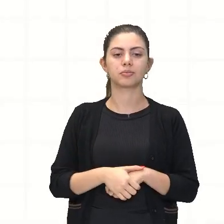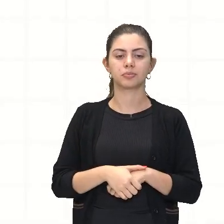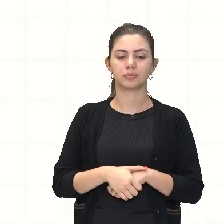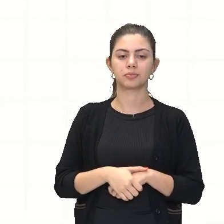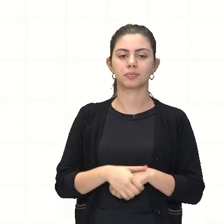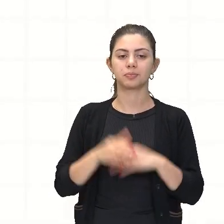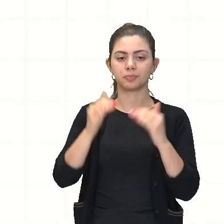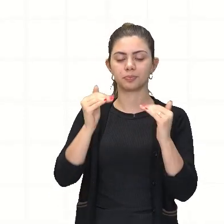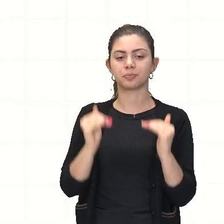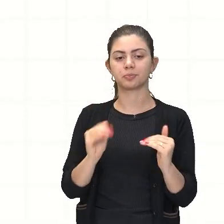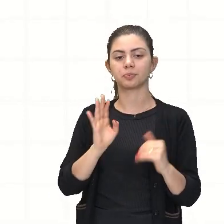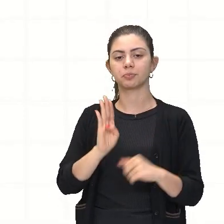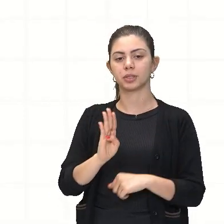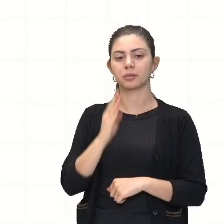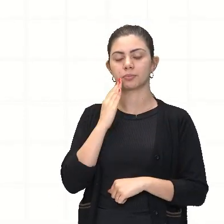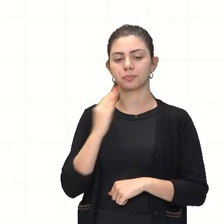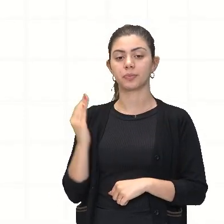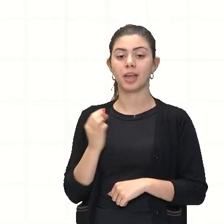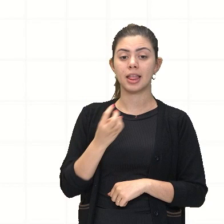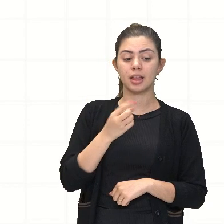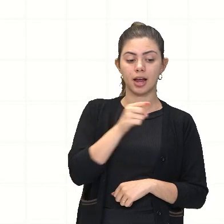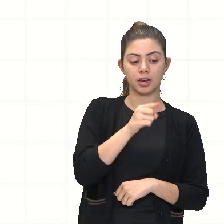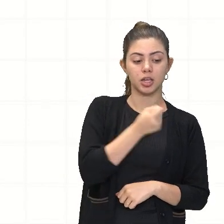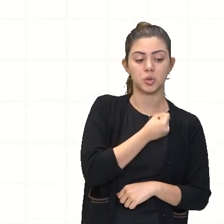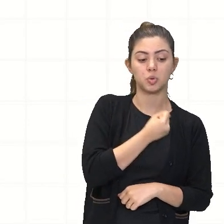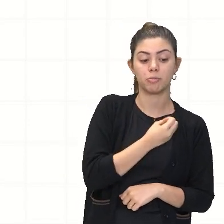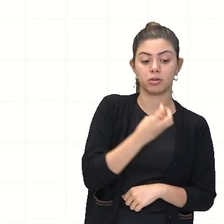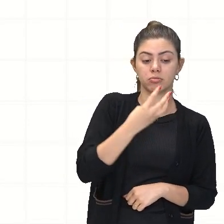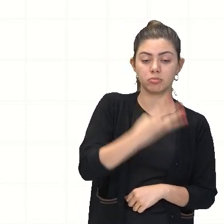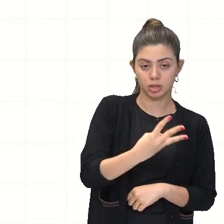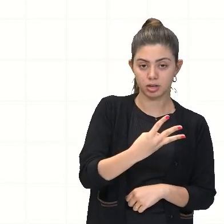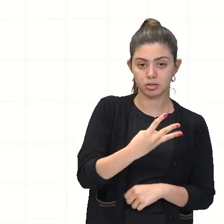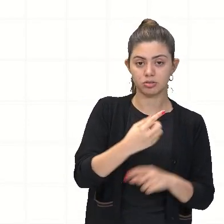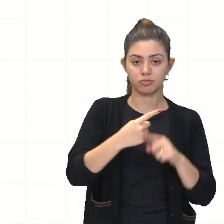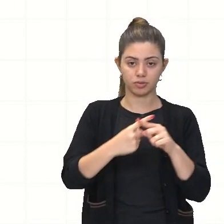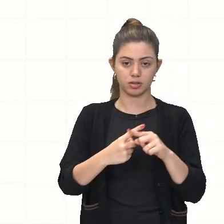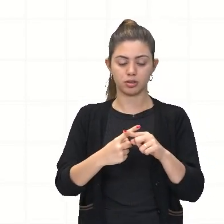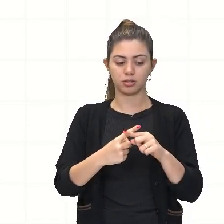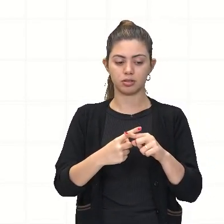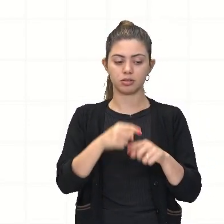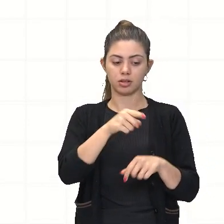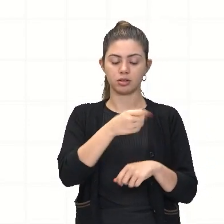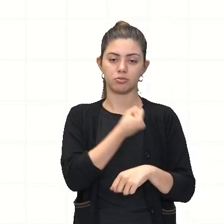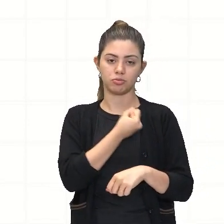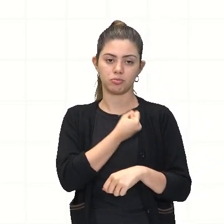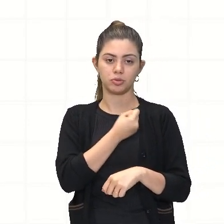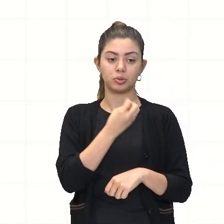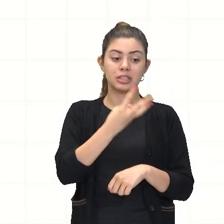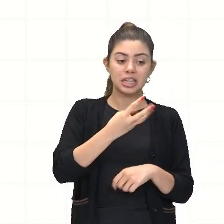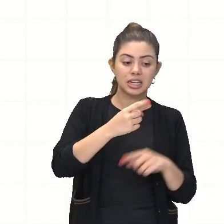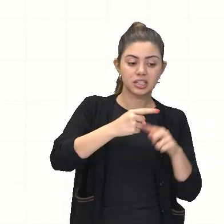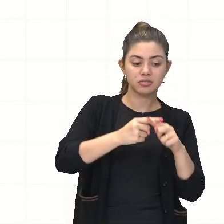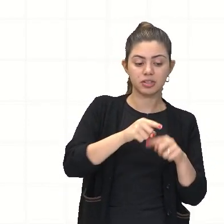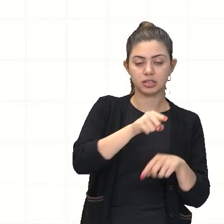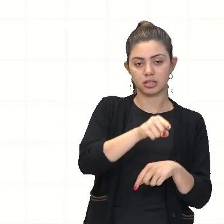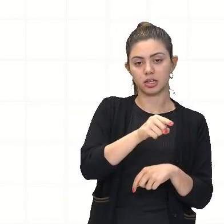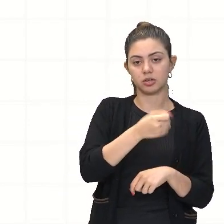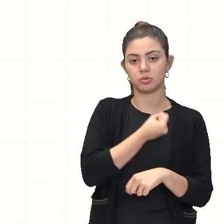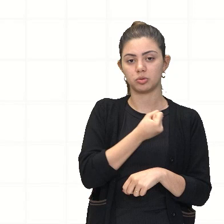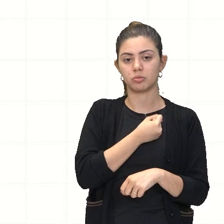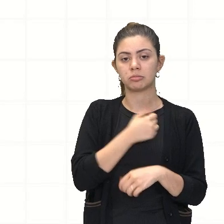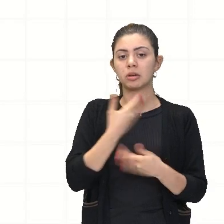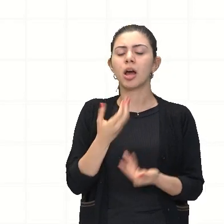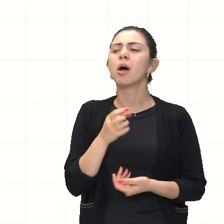O triplo de um número. Ora, o triplo é três vezes um número. Então, três vezes o que eu